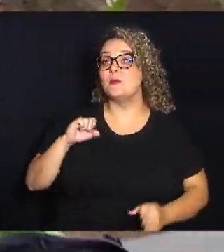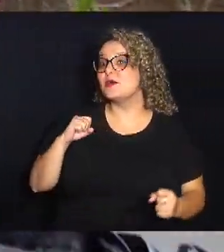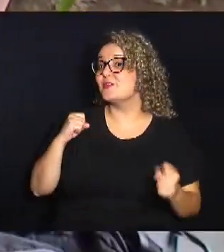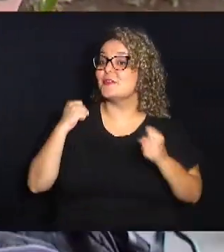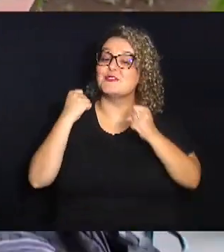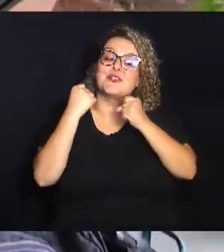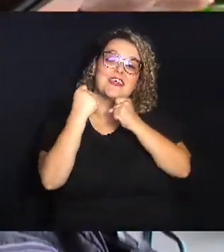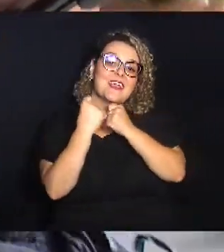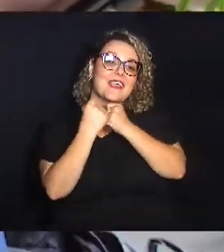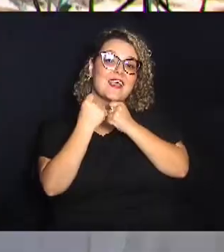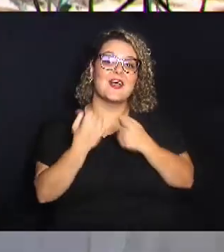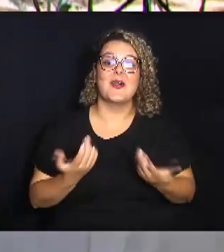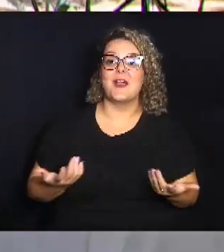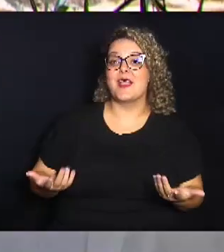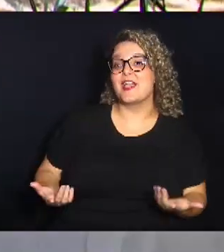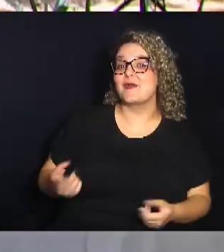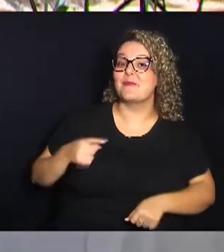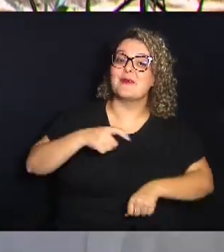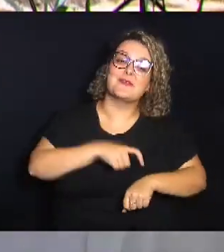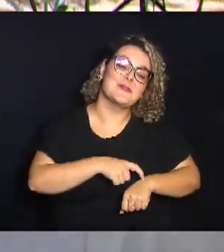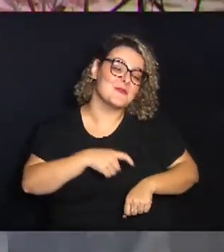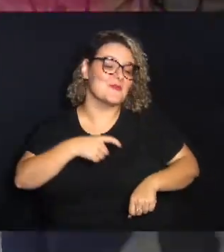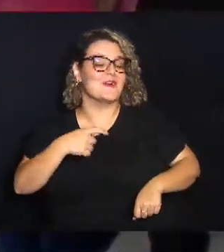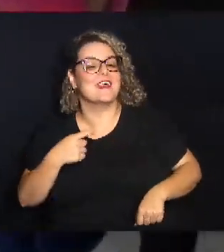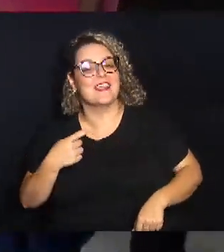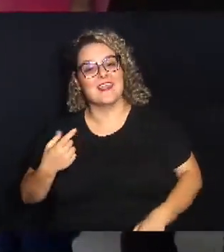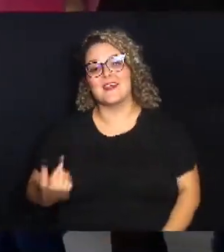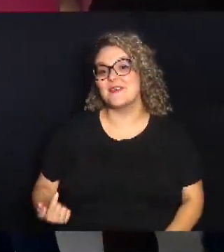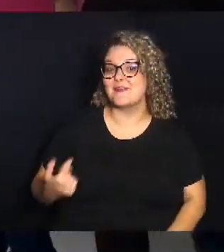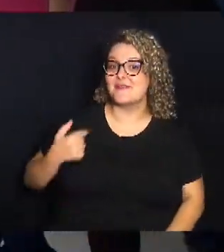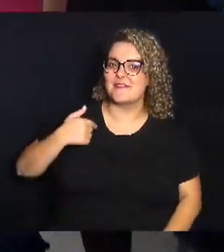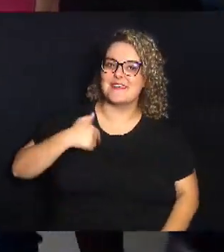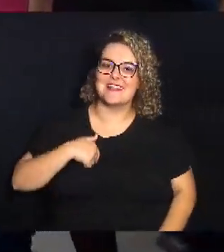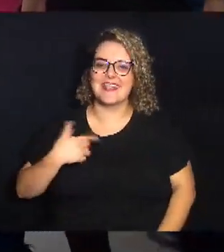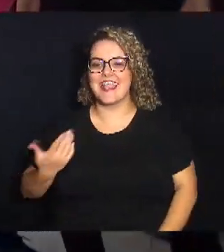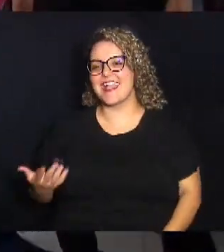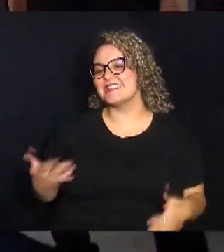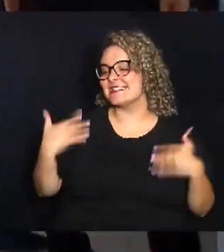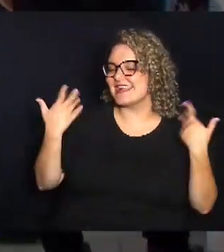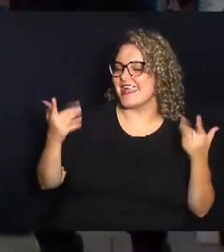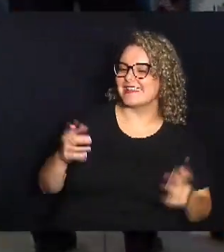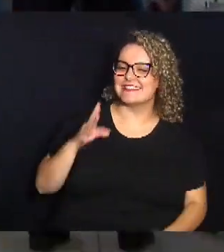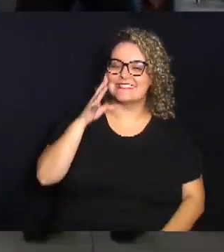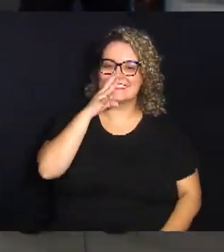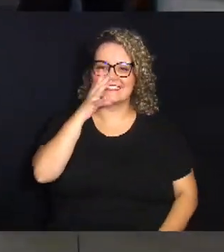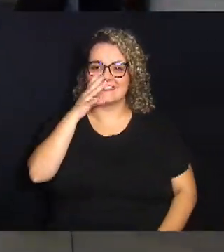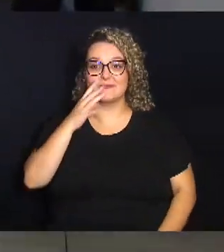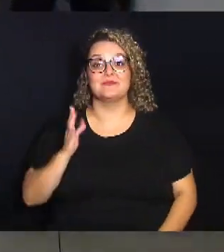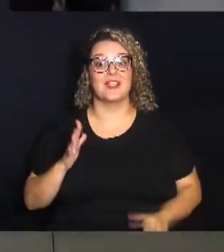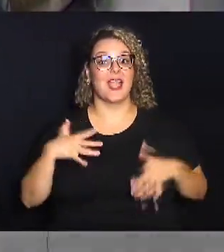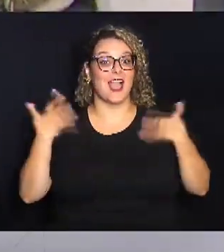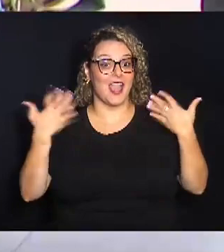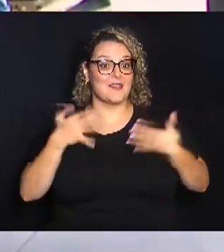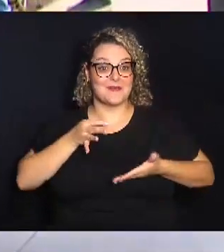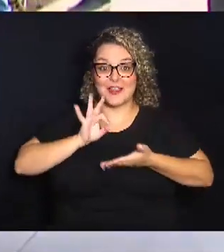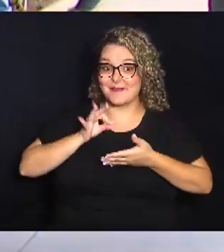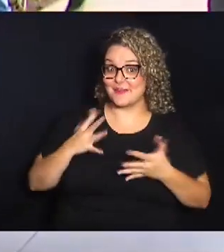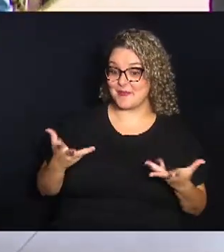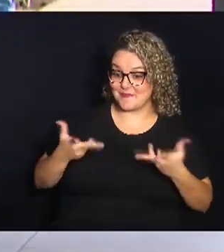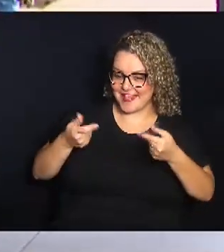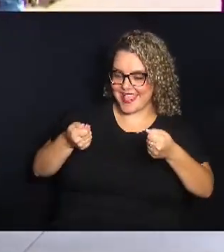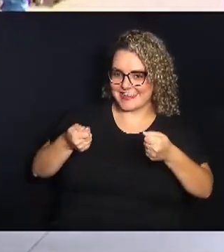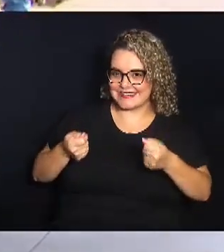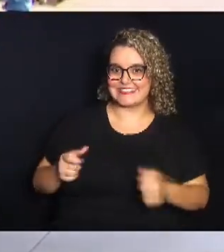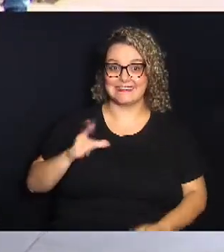Com música boa, um belo café da manhã e muita animação. Assim, foi um encontro bem interessante. Teve